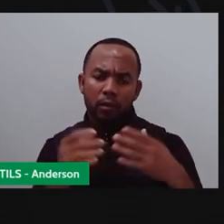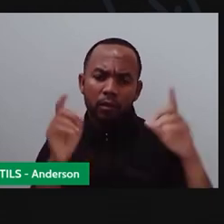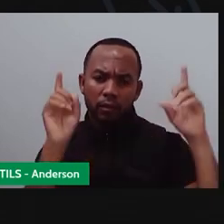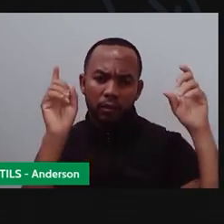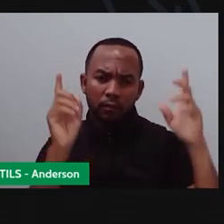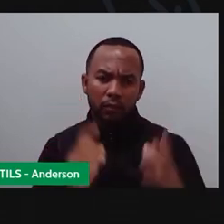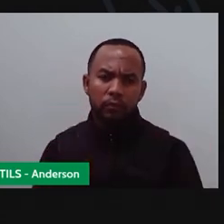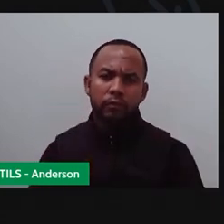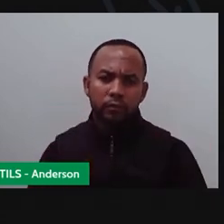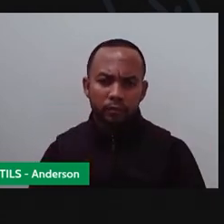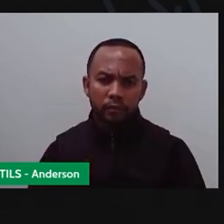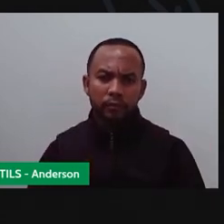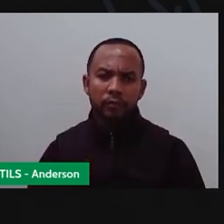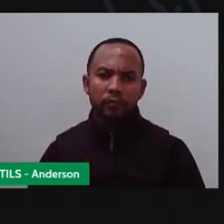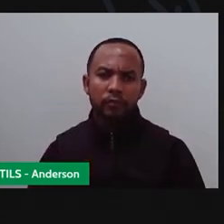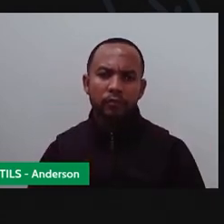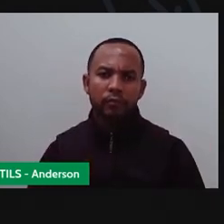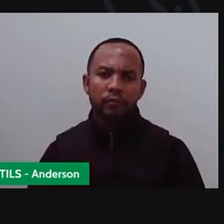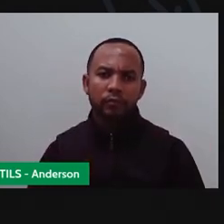Animais.